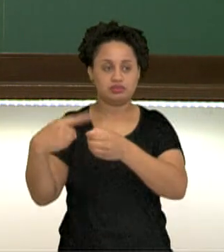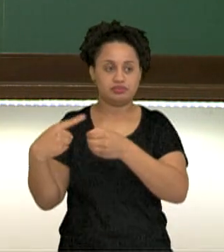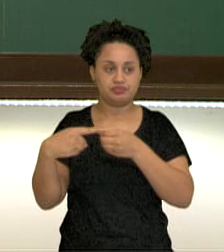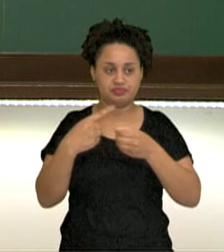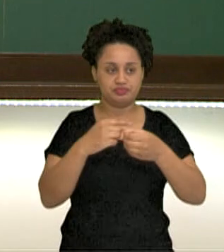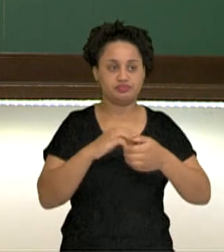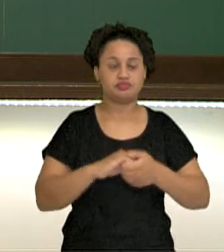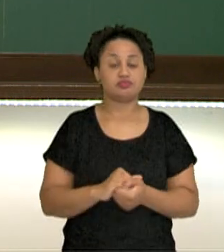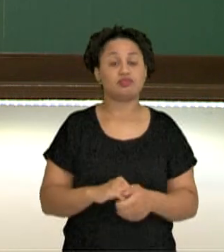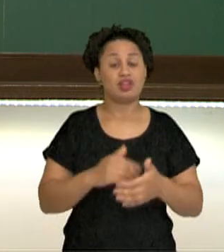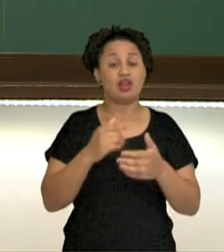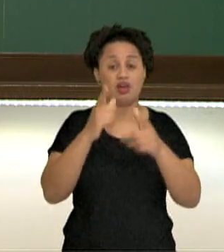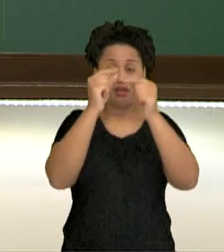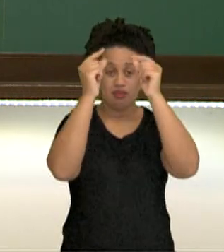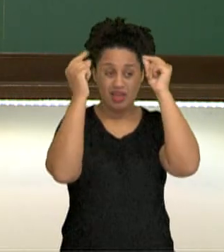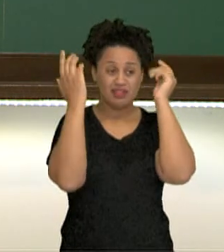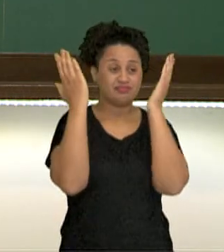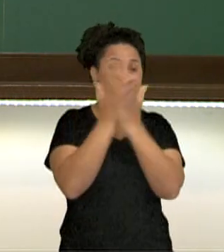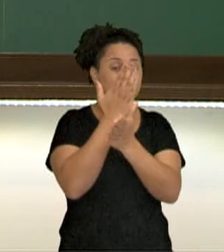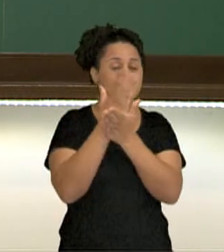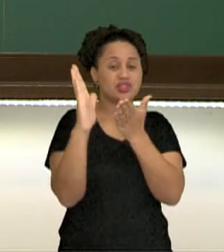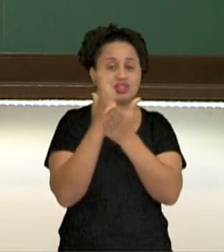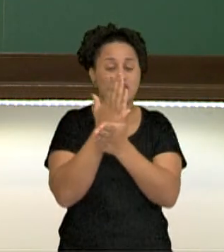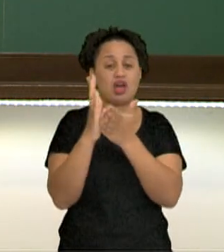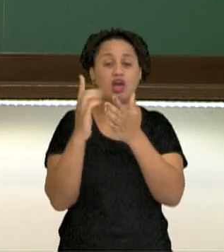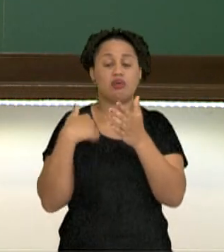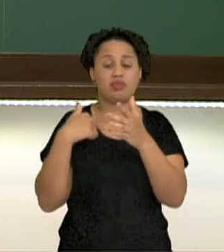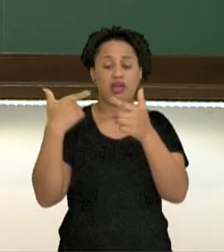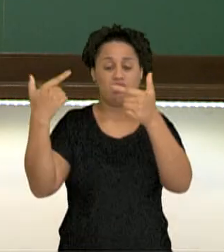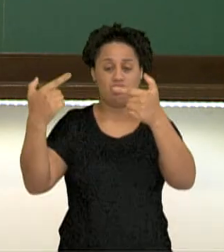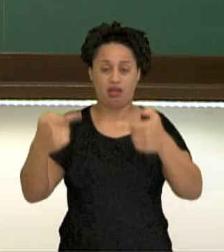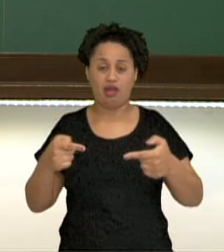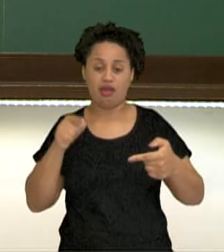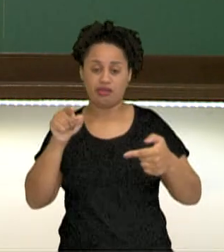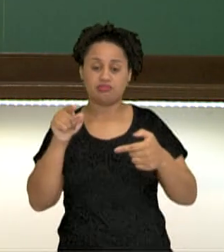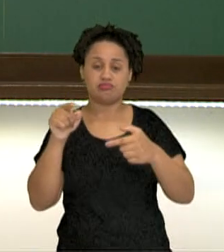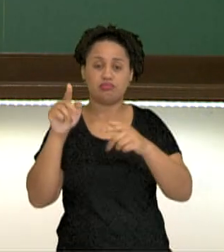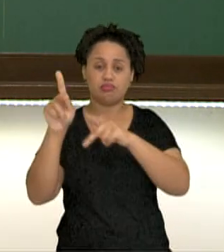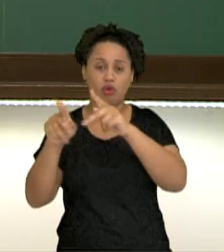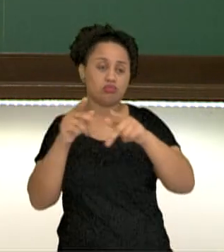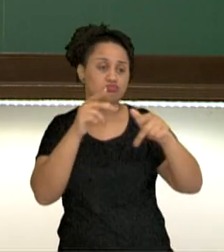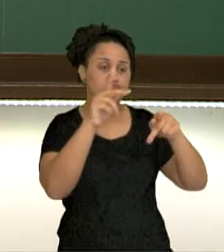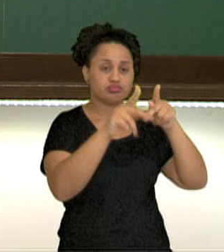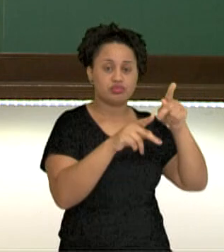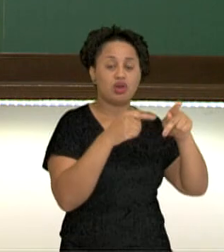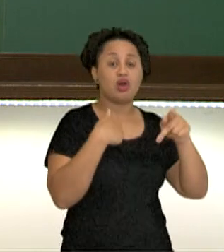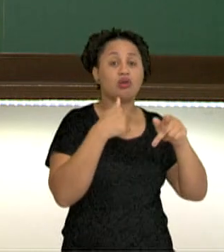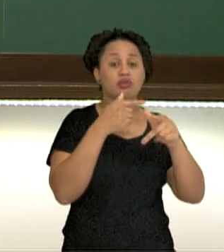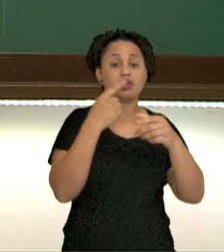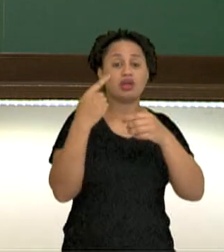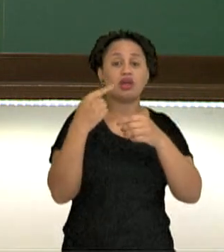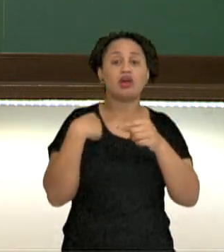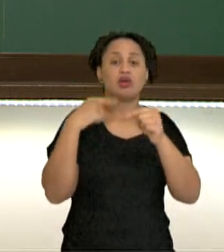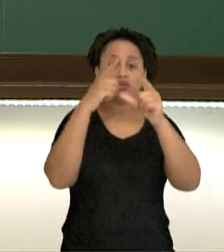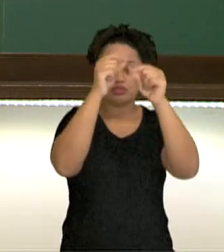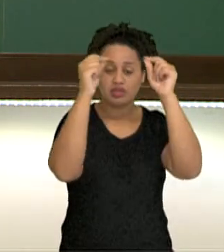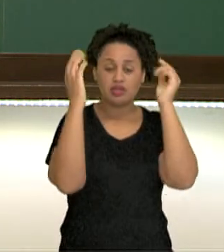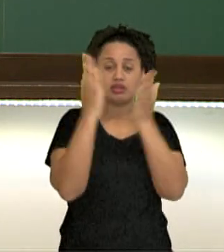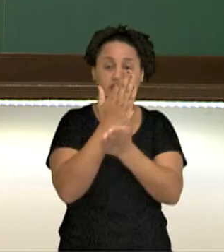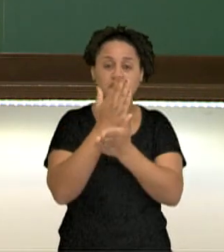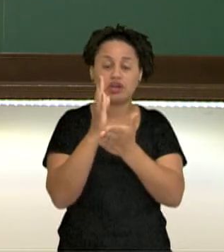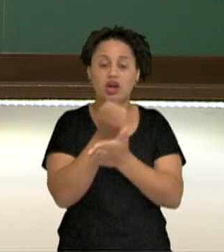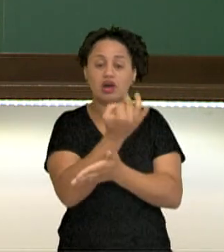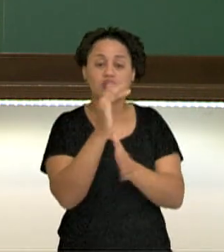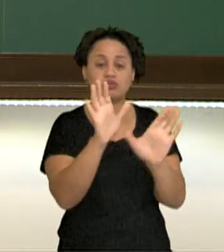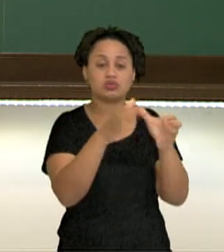mais dividida do que nunca. Uma das consequências da guerra contra os persas vai ser justamente que os gregos vão começar a se dividir entre eles em vários